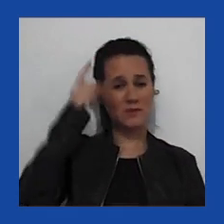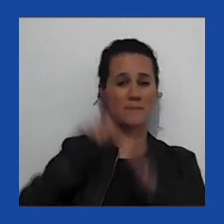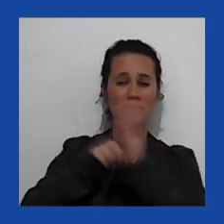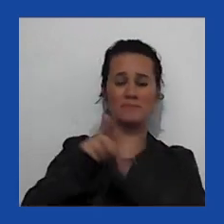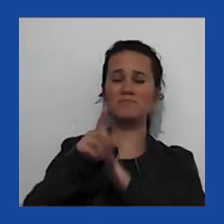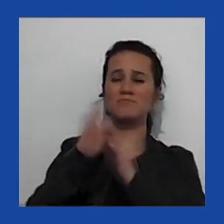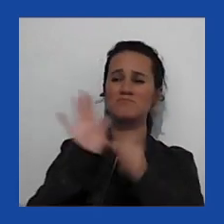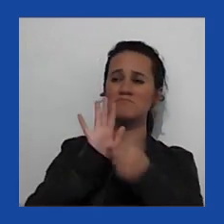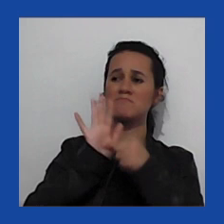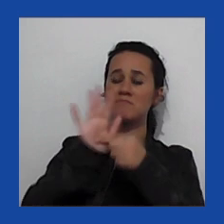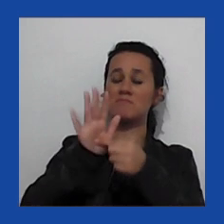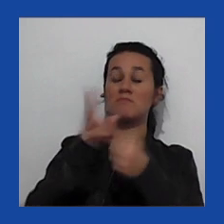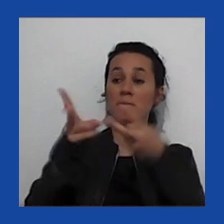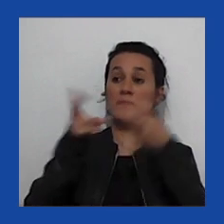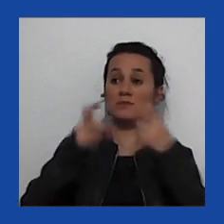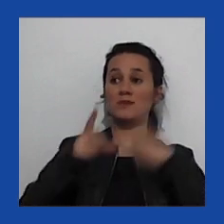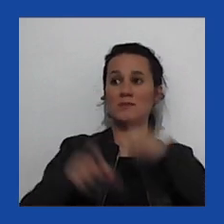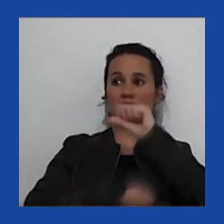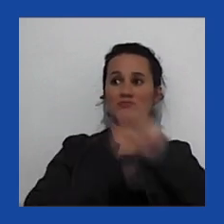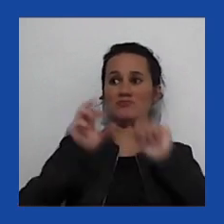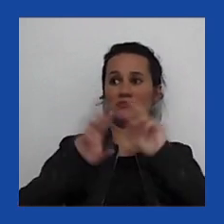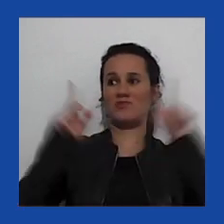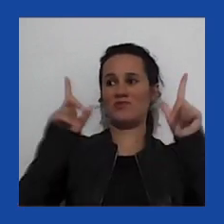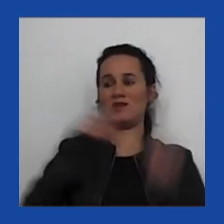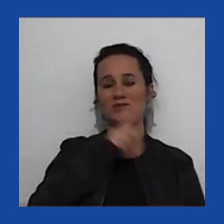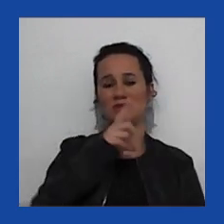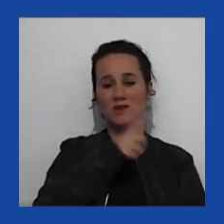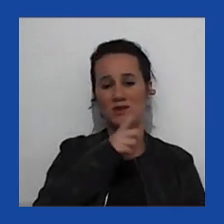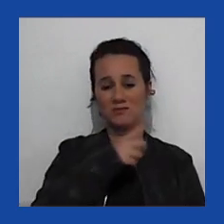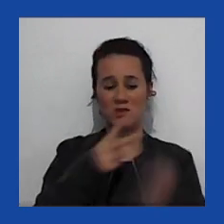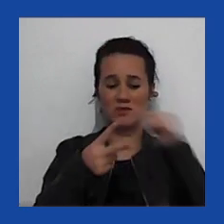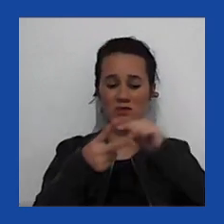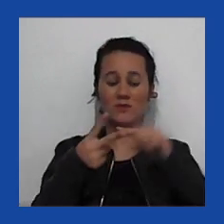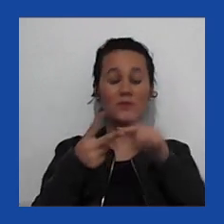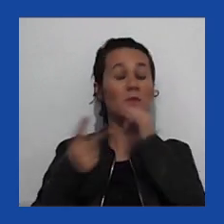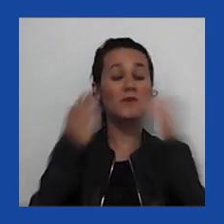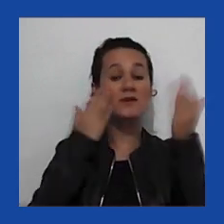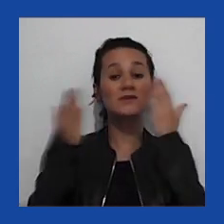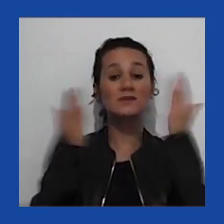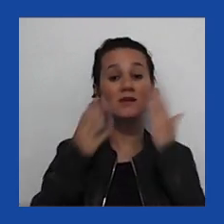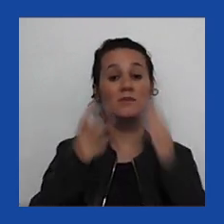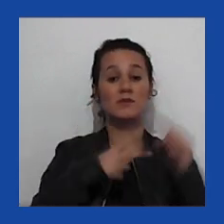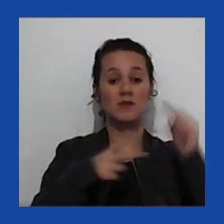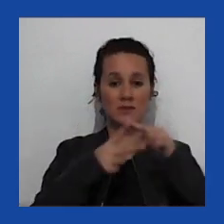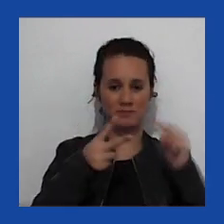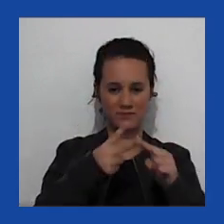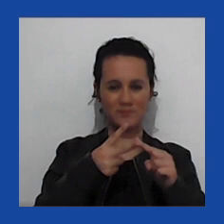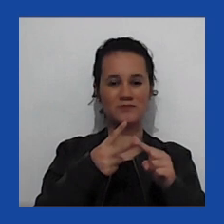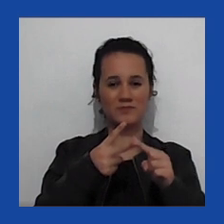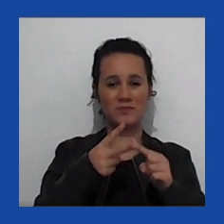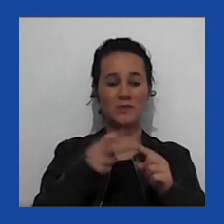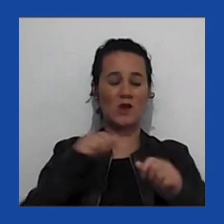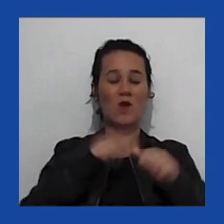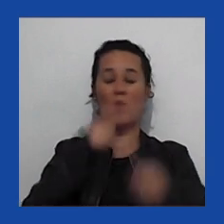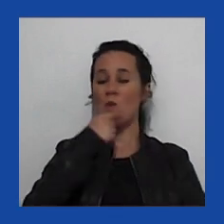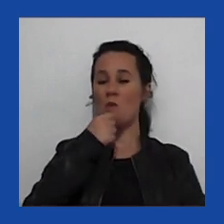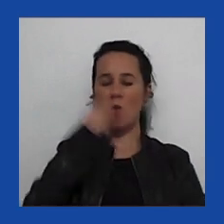nas formas diferentes. Eu vou dar dois exemplos. Para o economista Thomas Piketty, por exemplo,